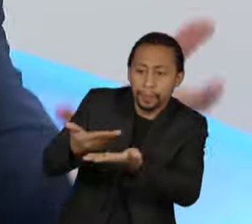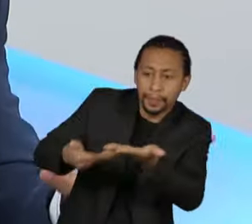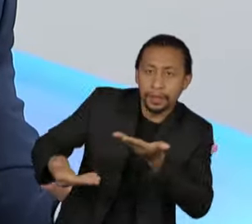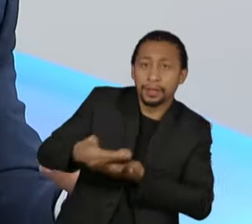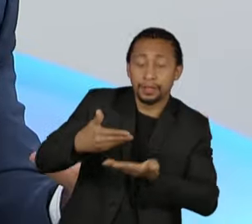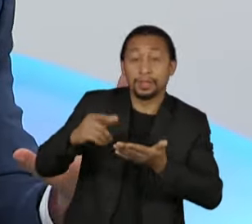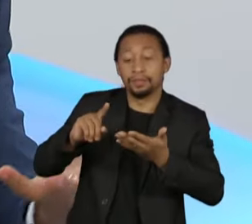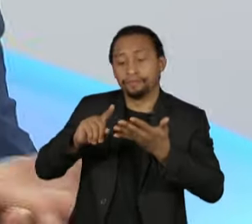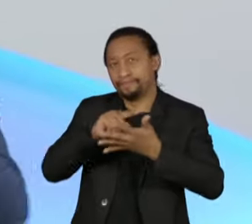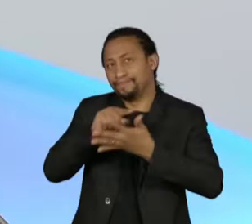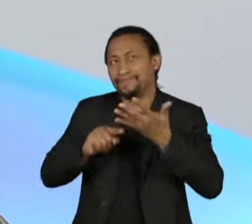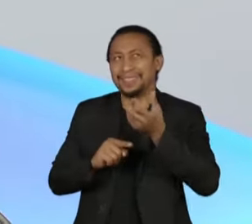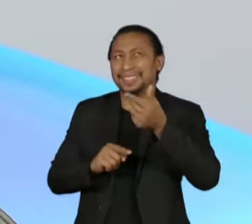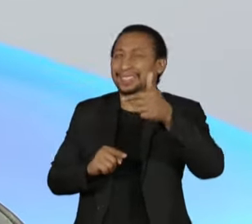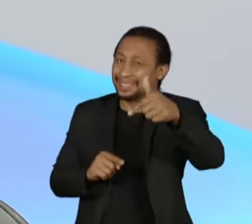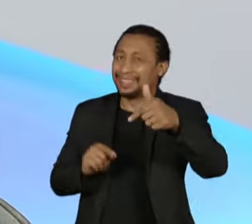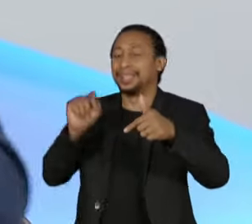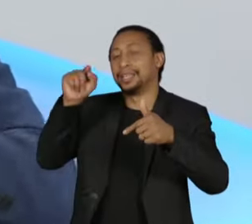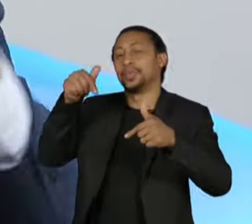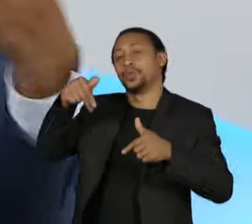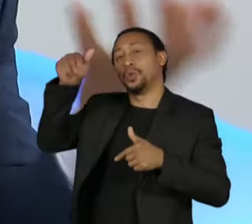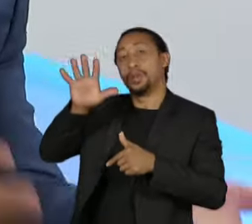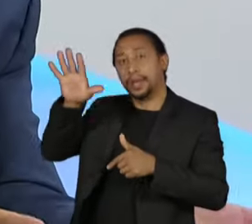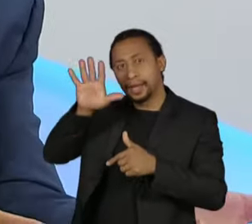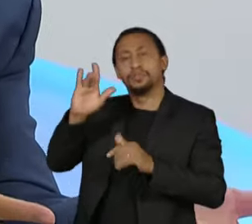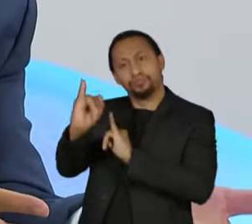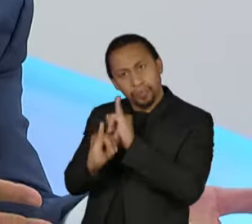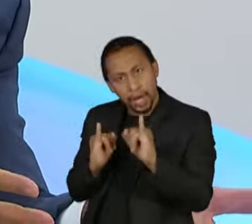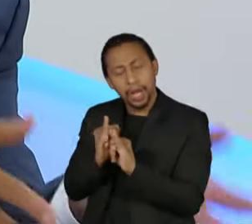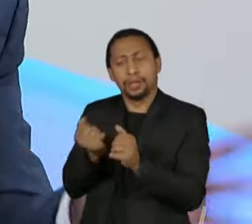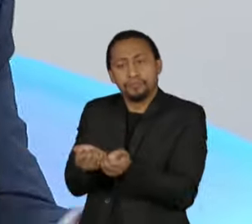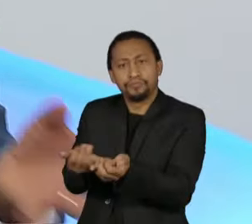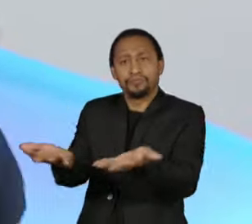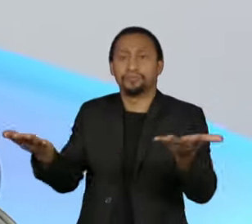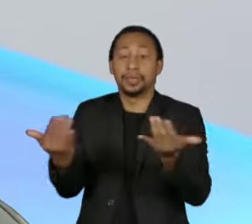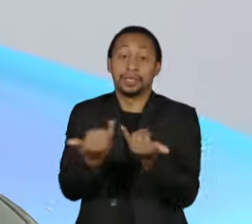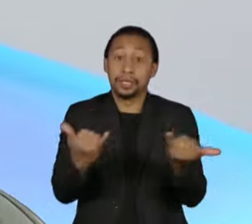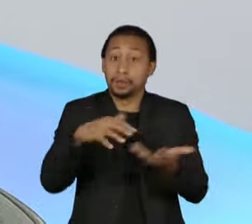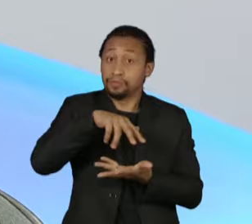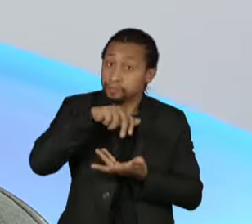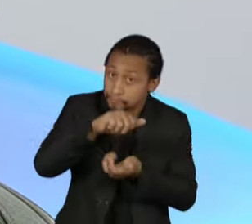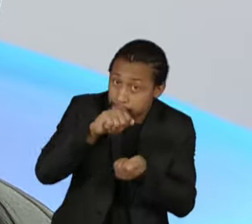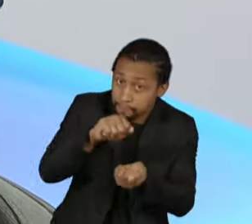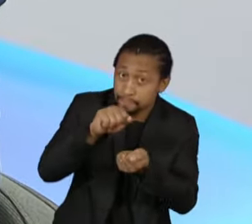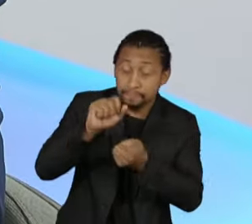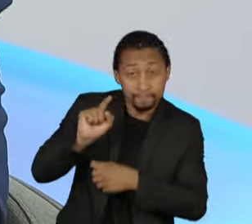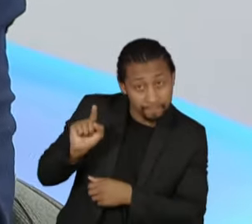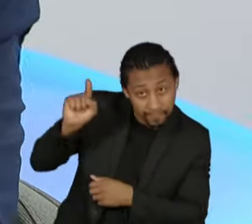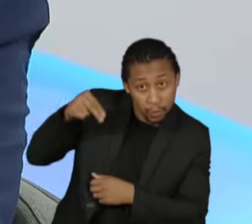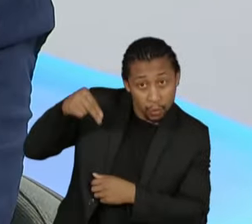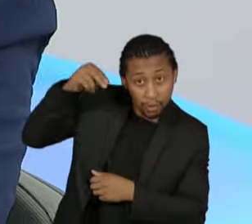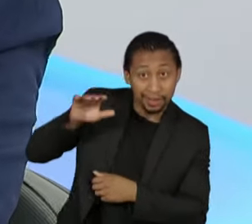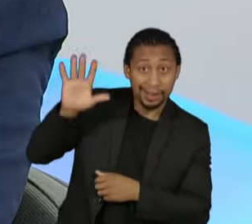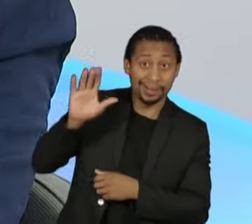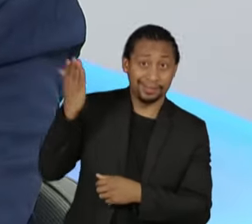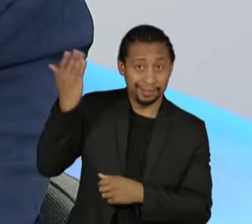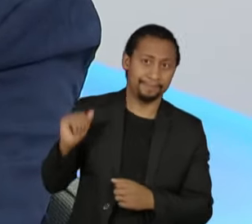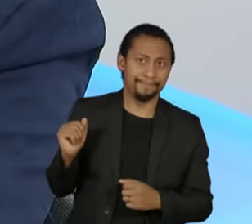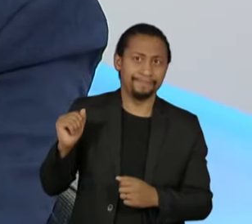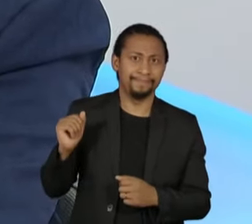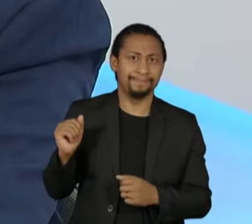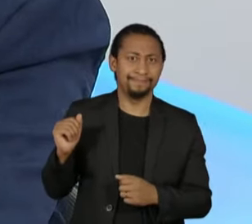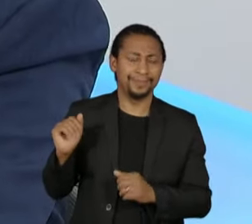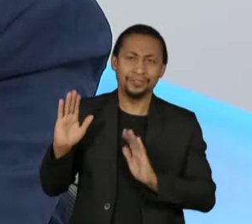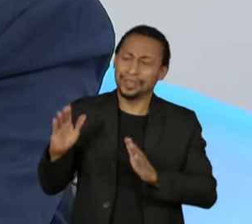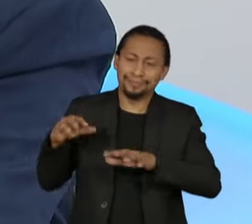Tem lá o nordeste conectado, a gente quer o Brasil conectado. Energias limpas nordeste, a quer energias limpas o Brasil. Quando a gente fala